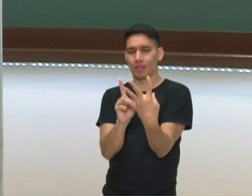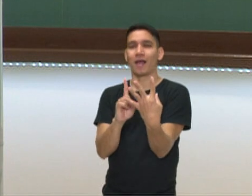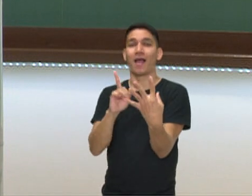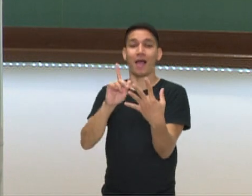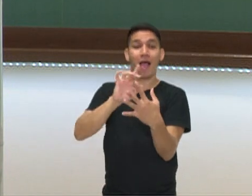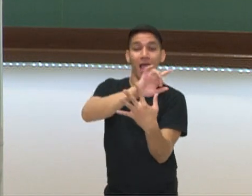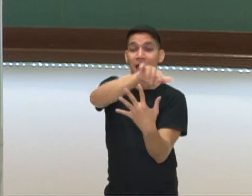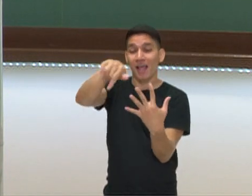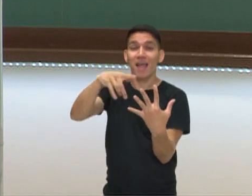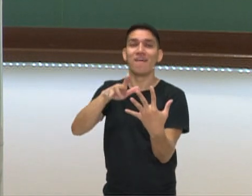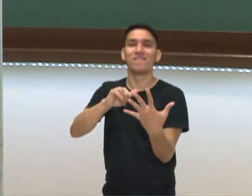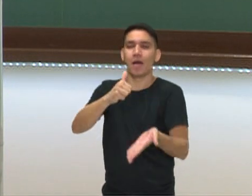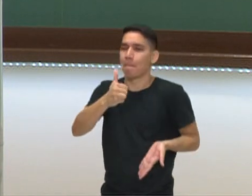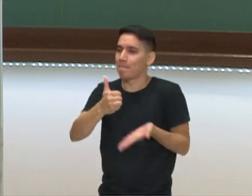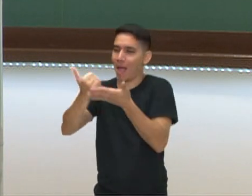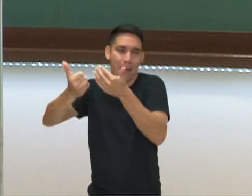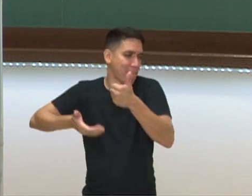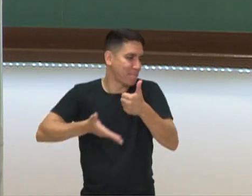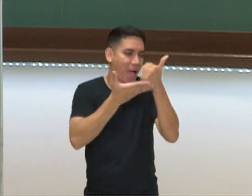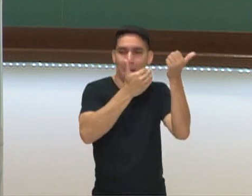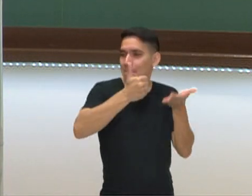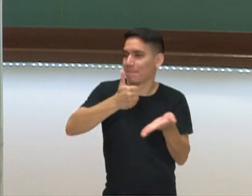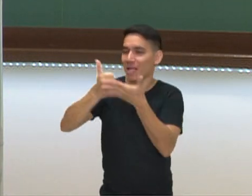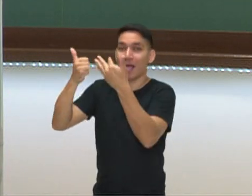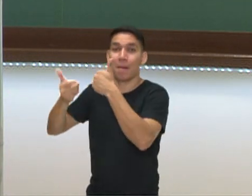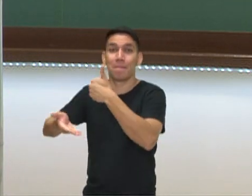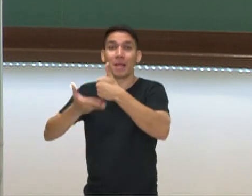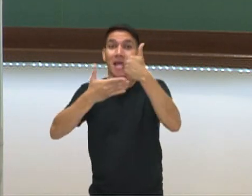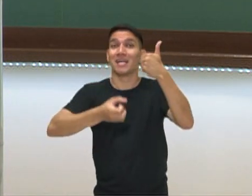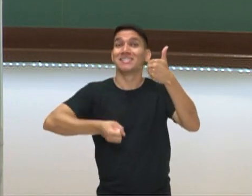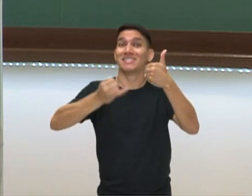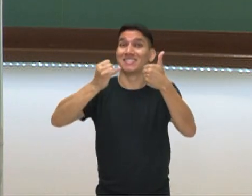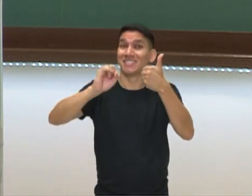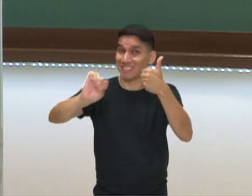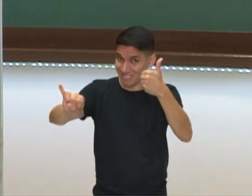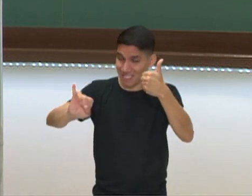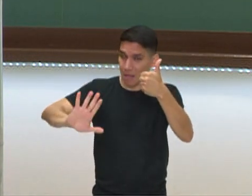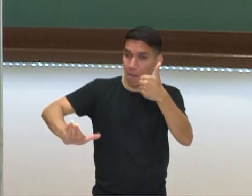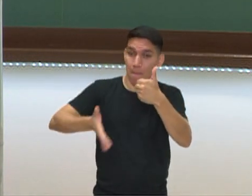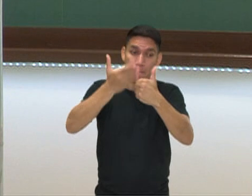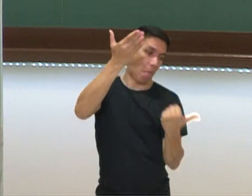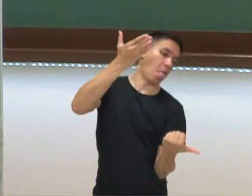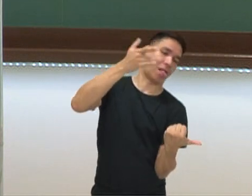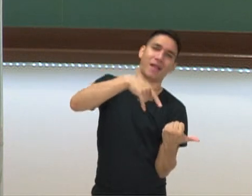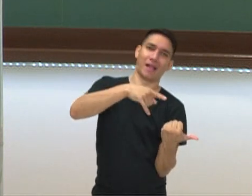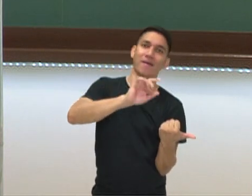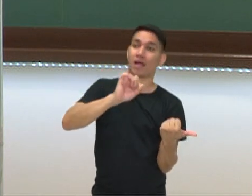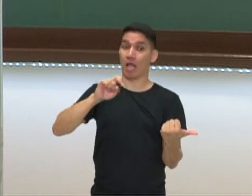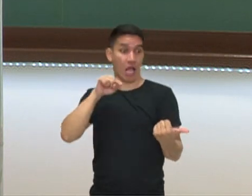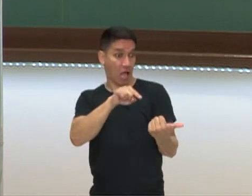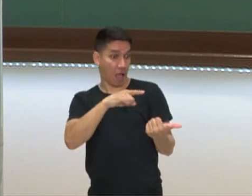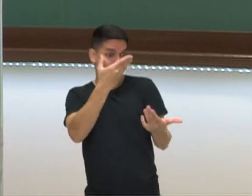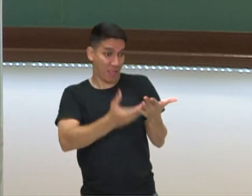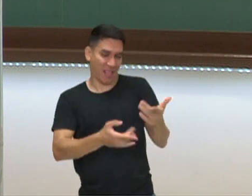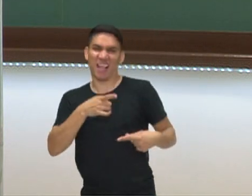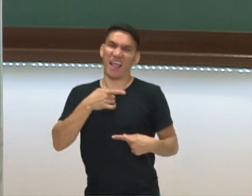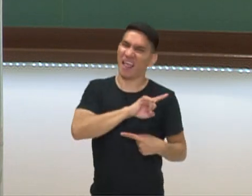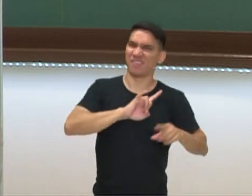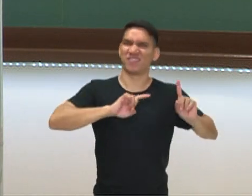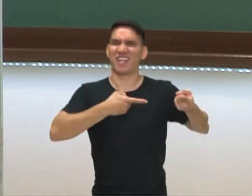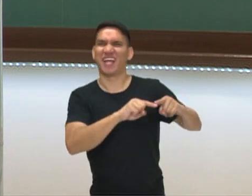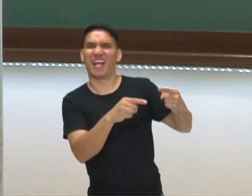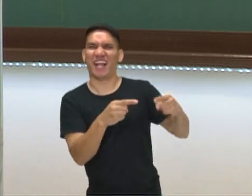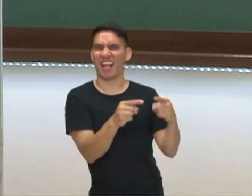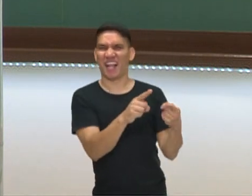petecas umas para as outras. E se essa peteca cair no chão, ó, cócegas em quem deixar cair a peteca no chão,